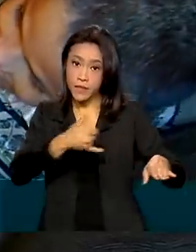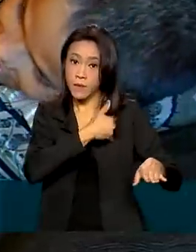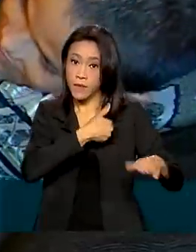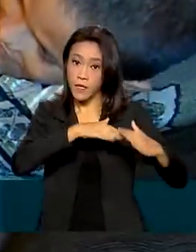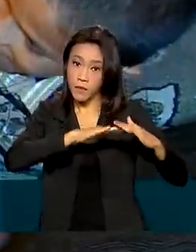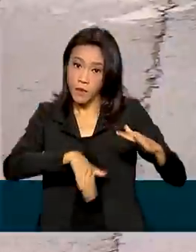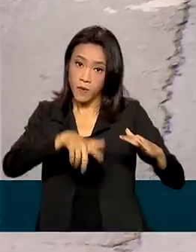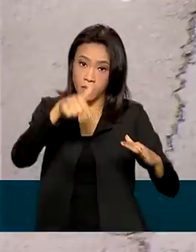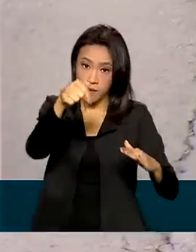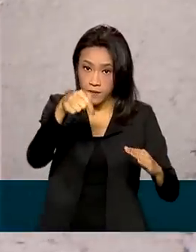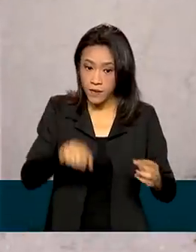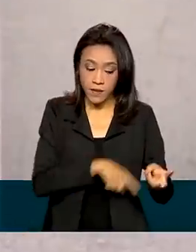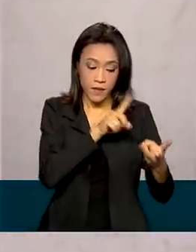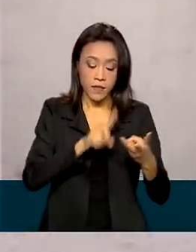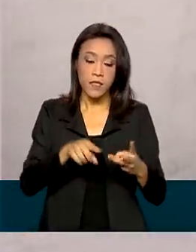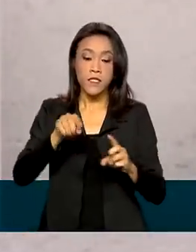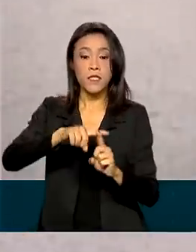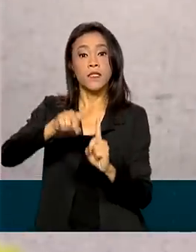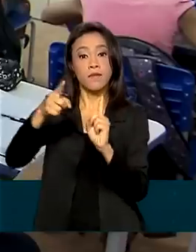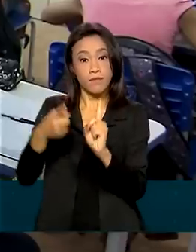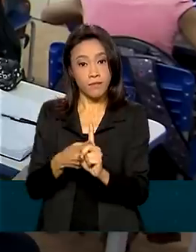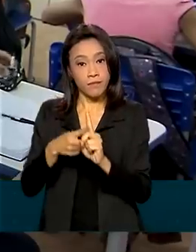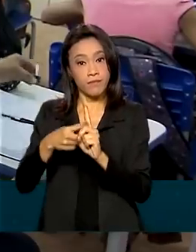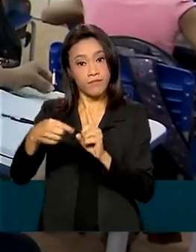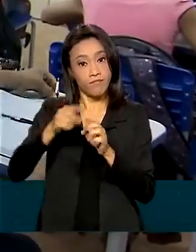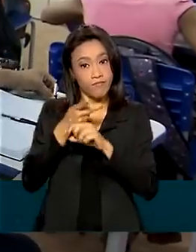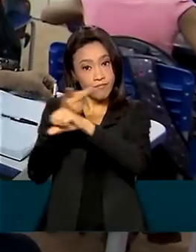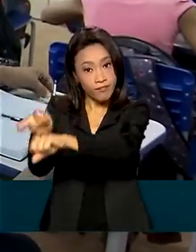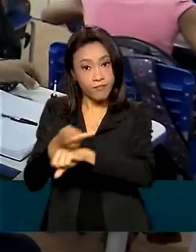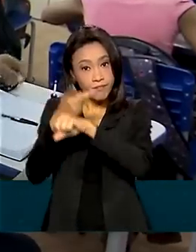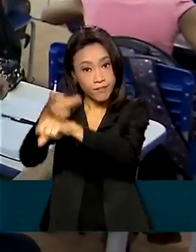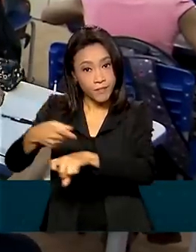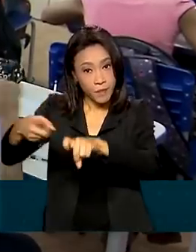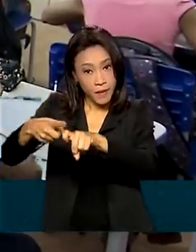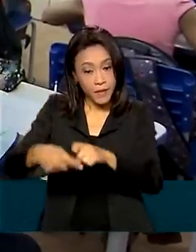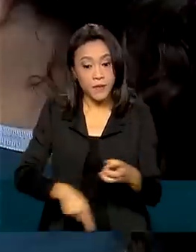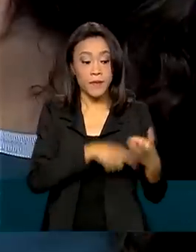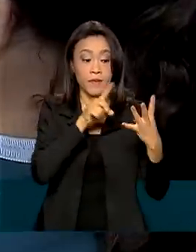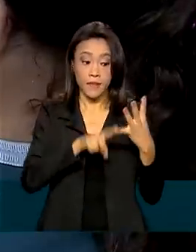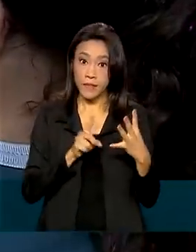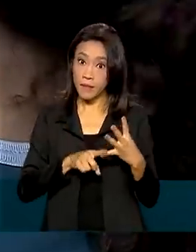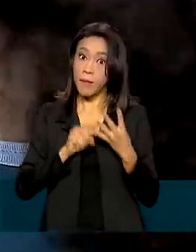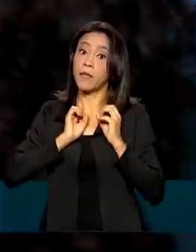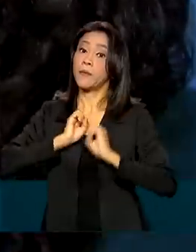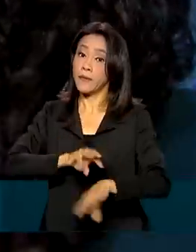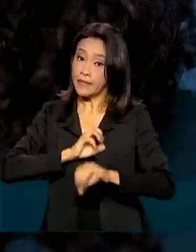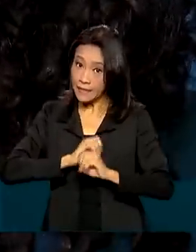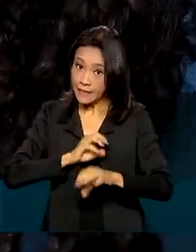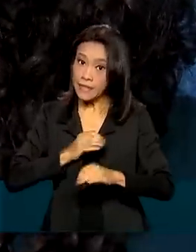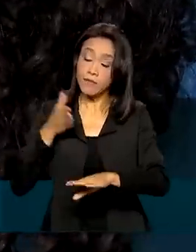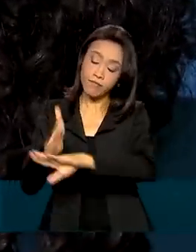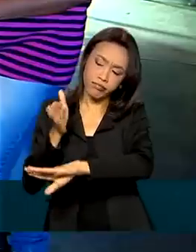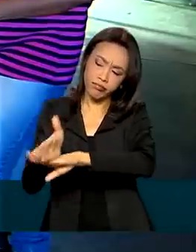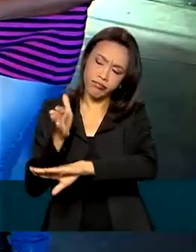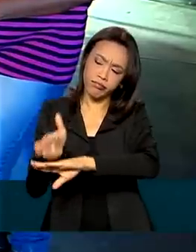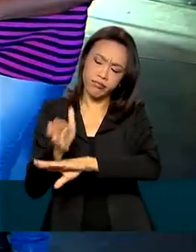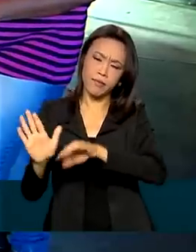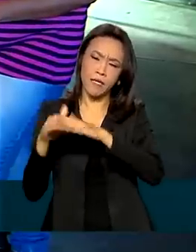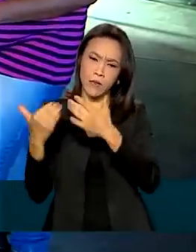de 7 anos e pré-natal de gestantes. E de educação, como taxas mínimas de frequência escolar.